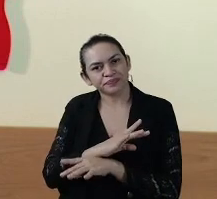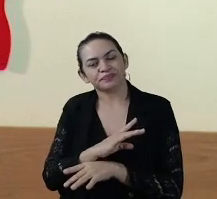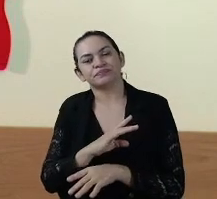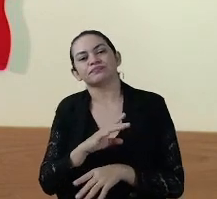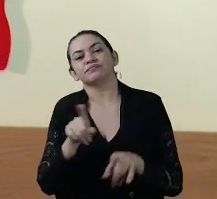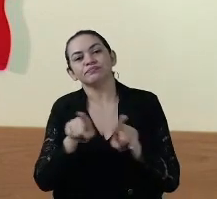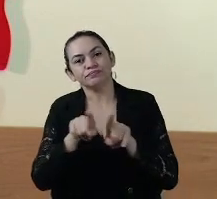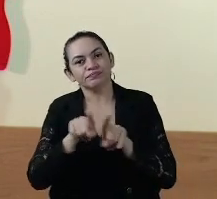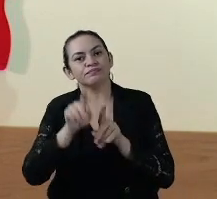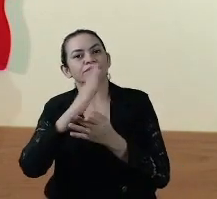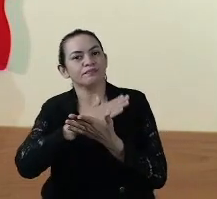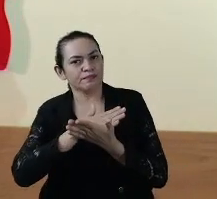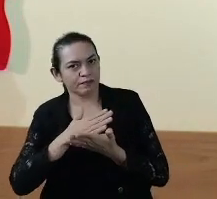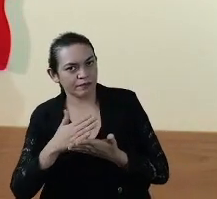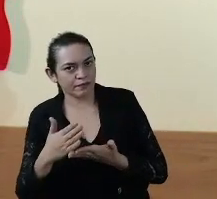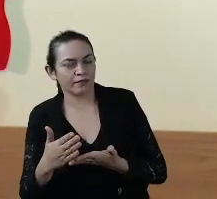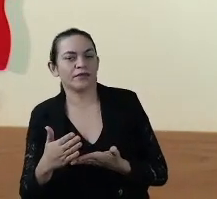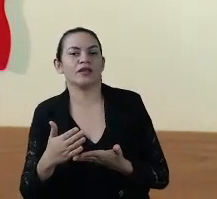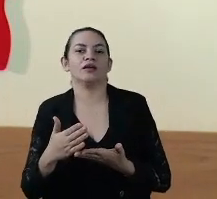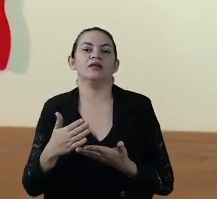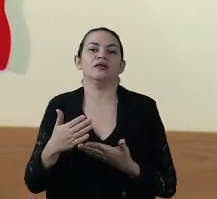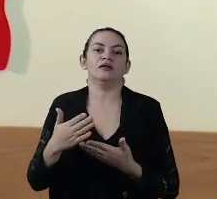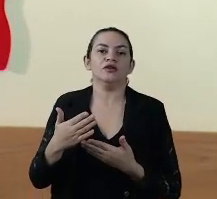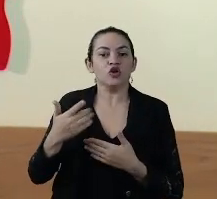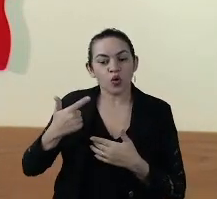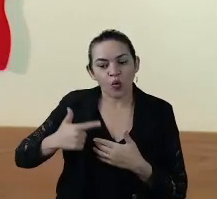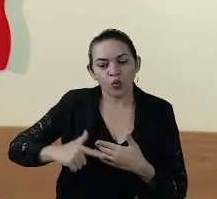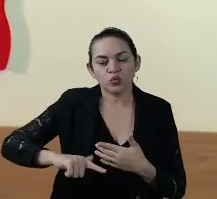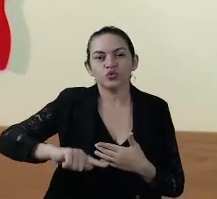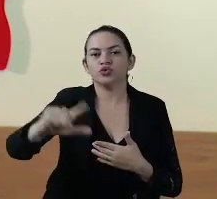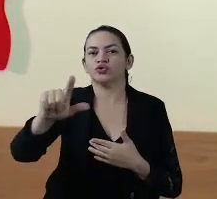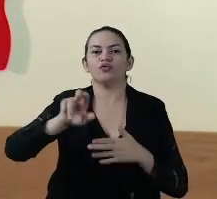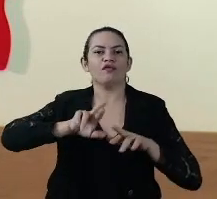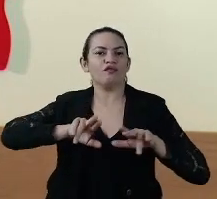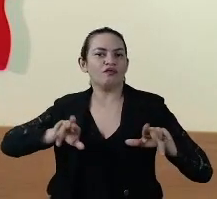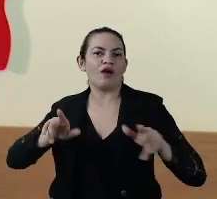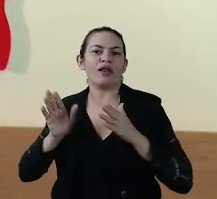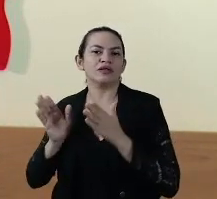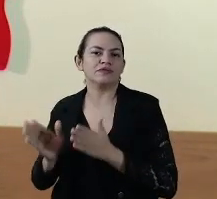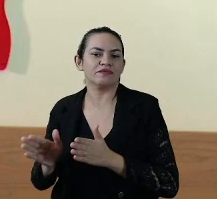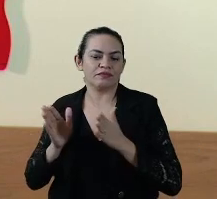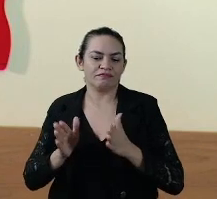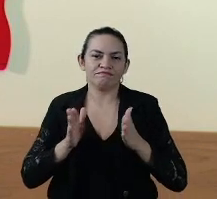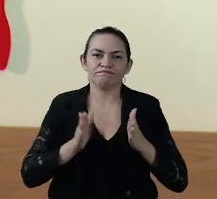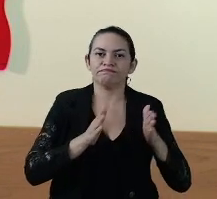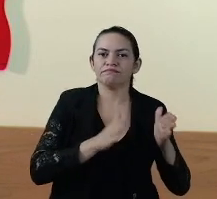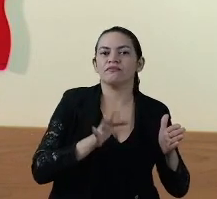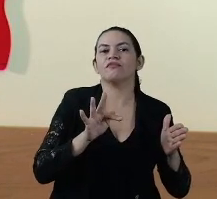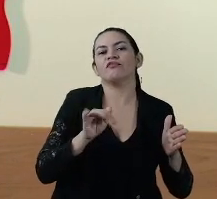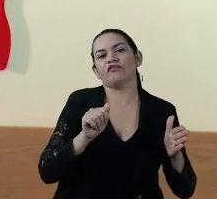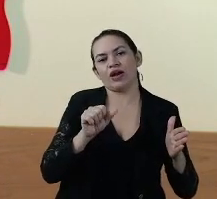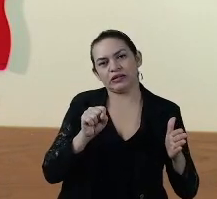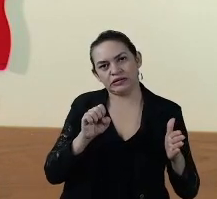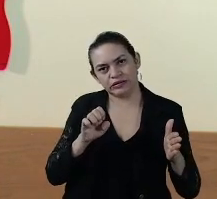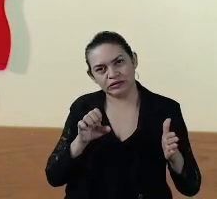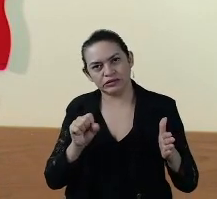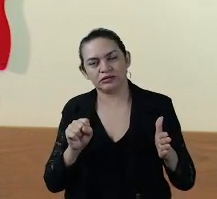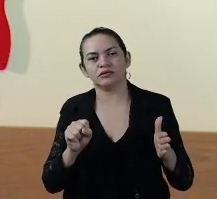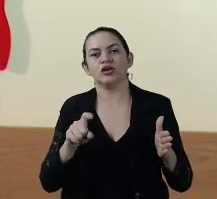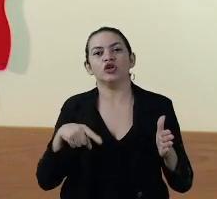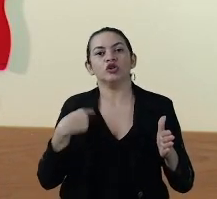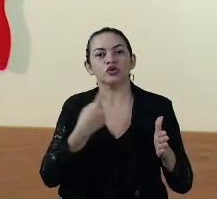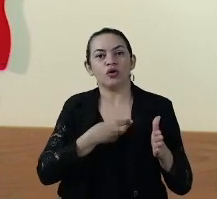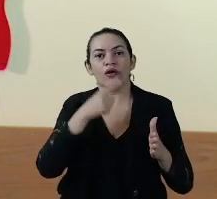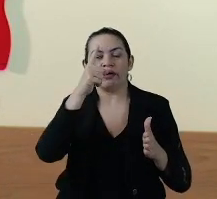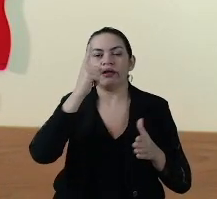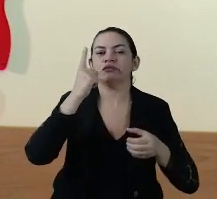iniciando, dando seguimento, concluindo em várias fases, as providências para a abertura